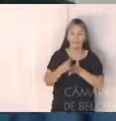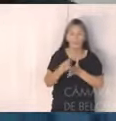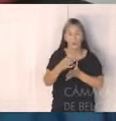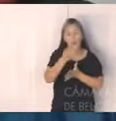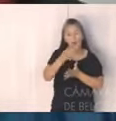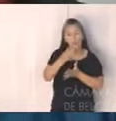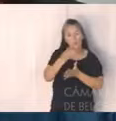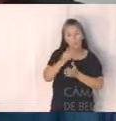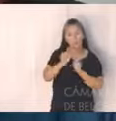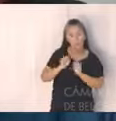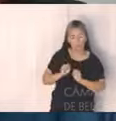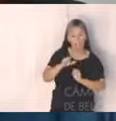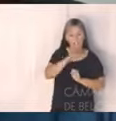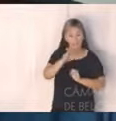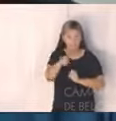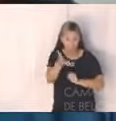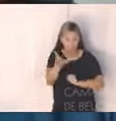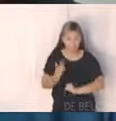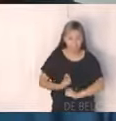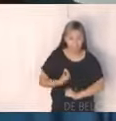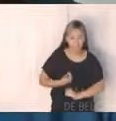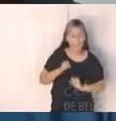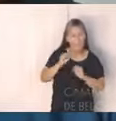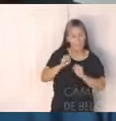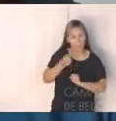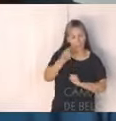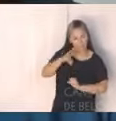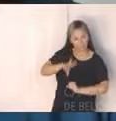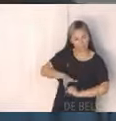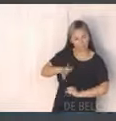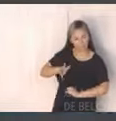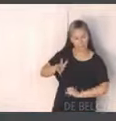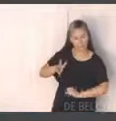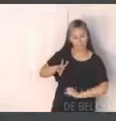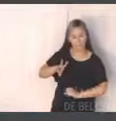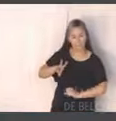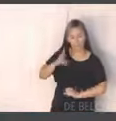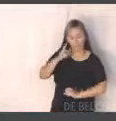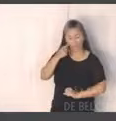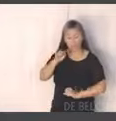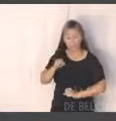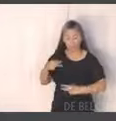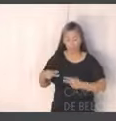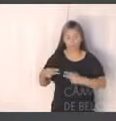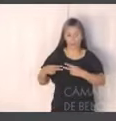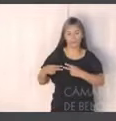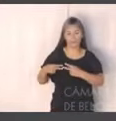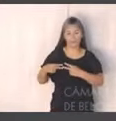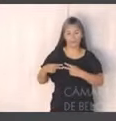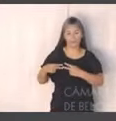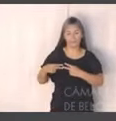sugestões. Para participar, basta acessar a página inicial do portal da Câmara, clicar no banner, audiências públicas,